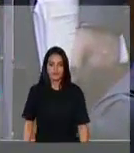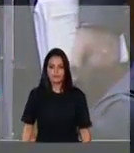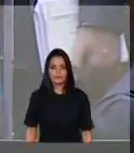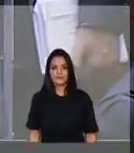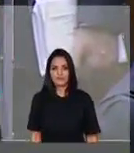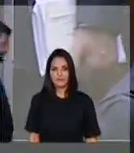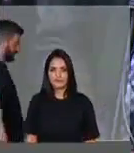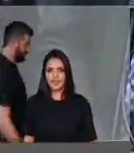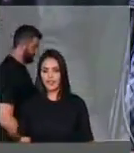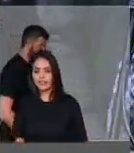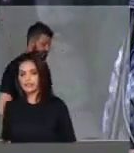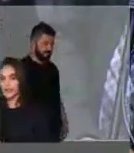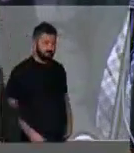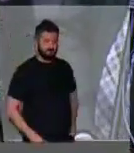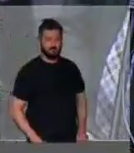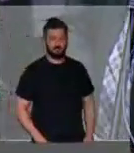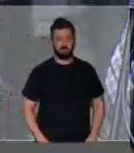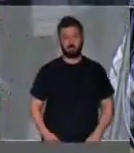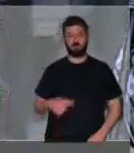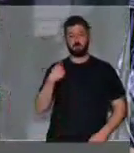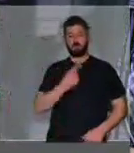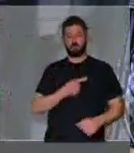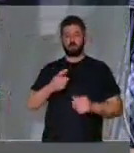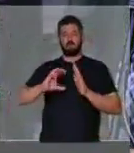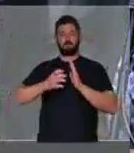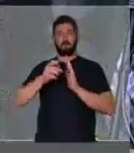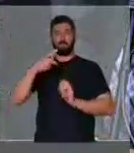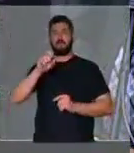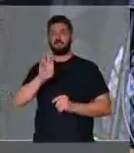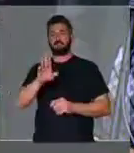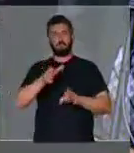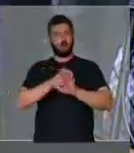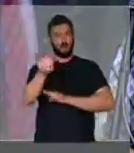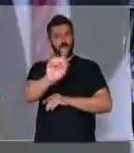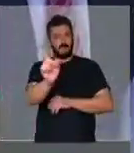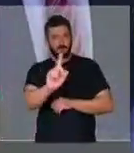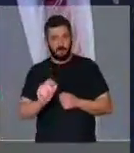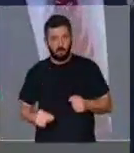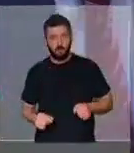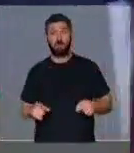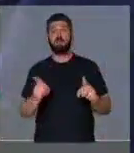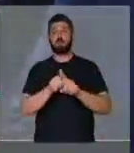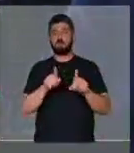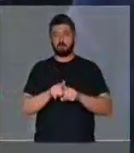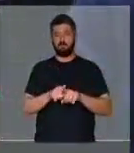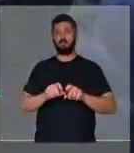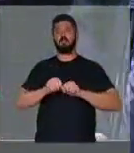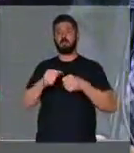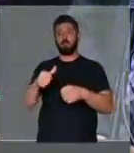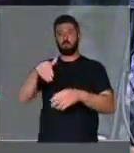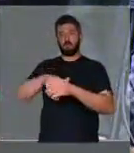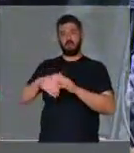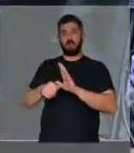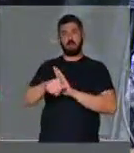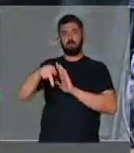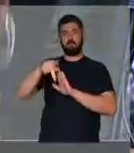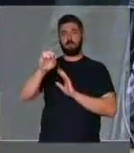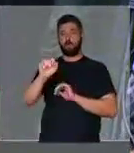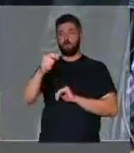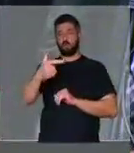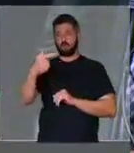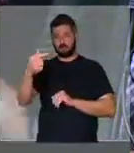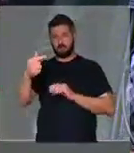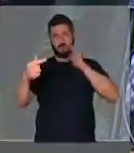Presidente, o PSB vota não nessa matéria, o PSB também defende a votação da MP 827